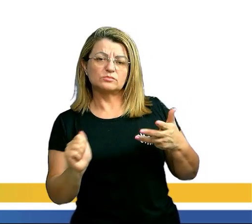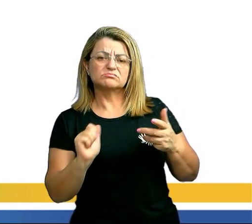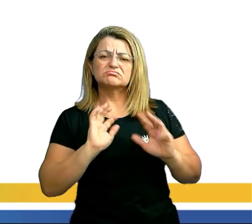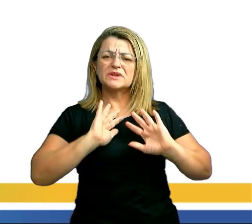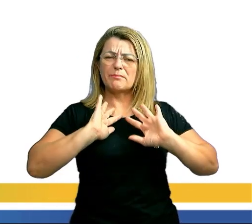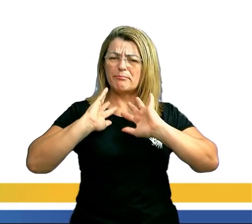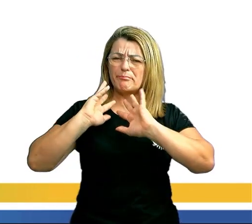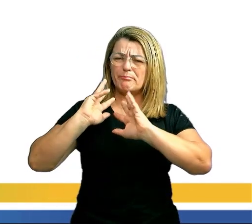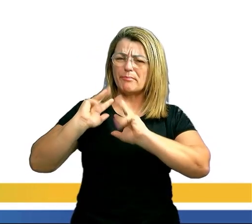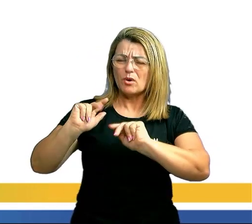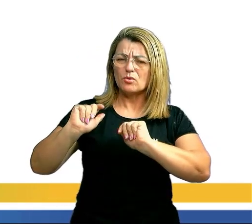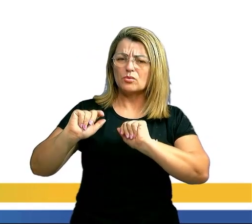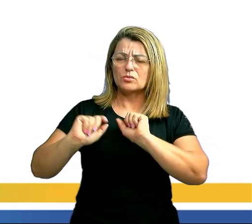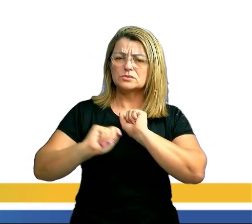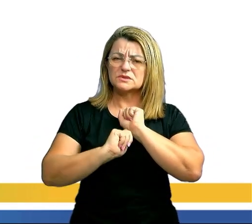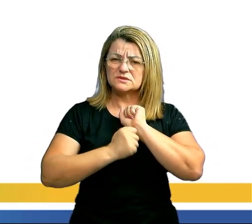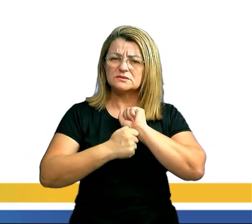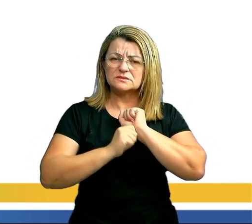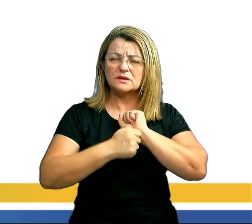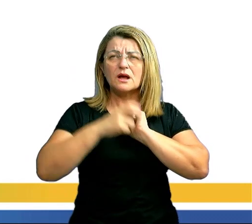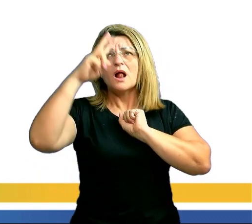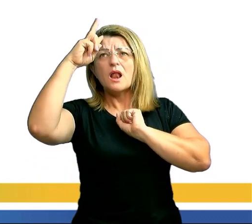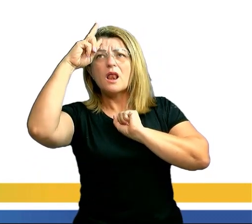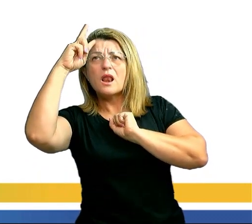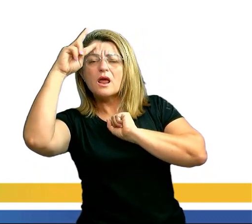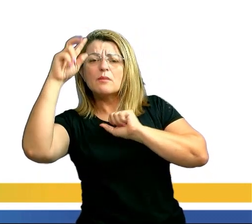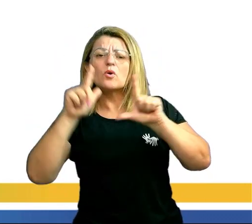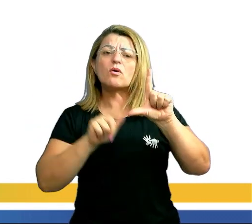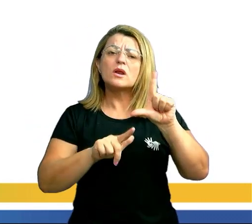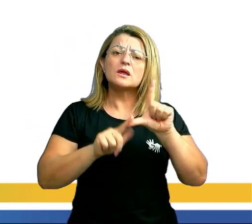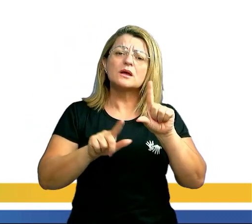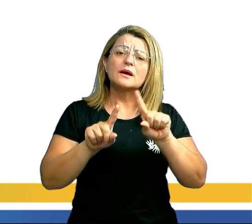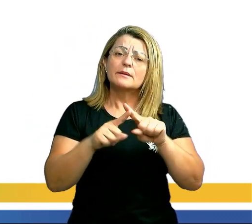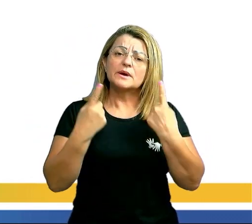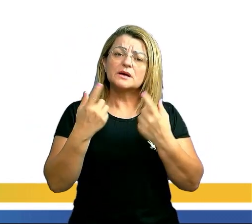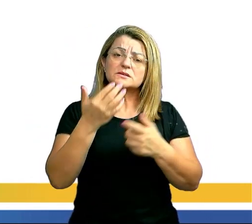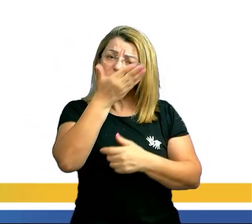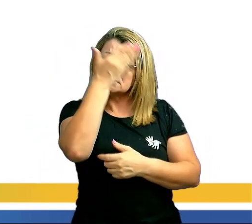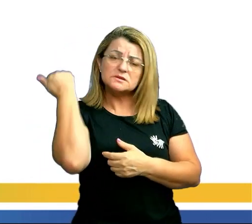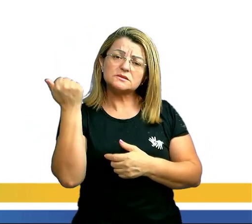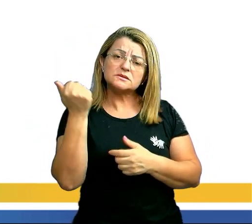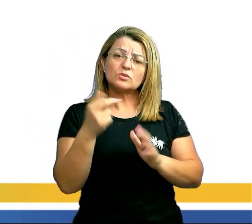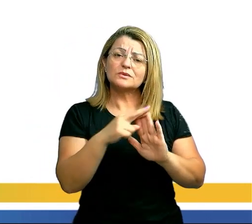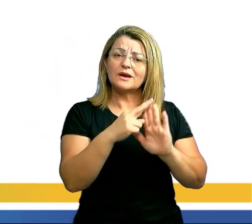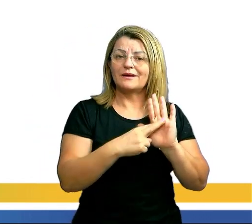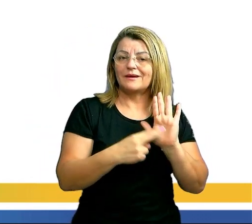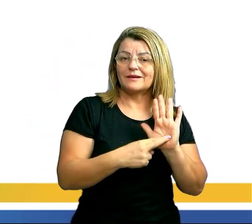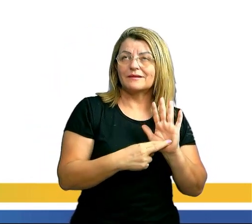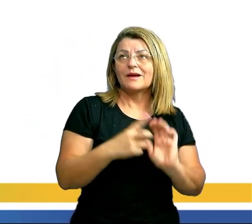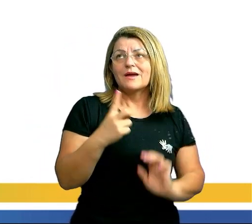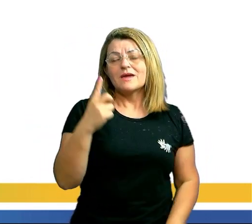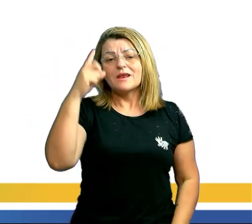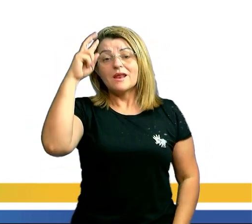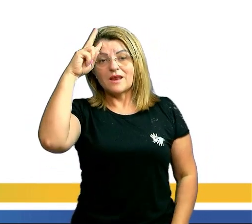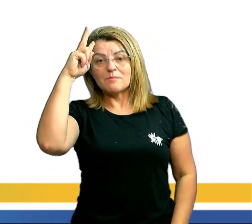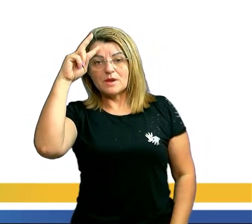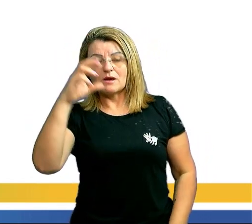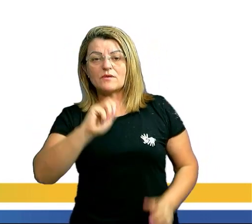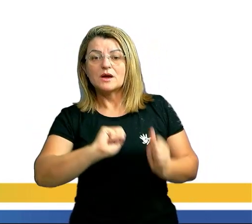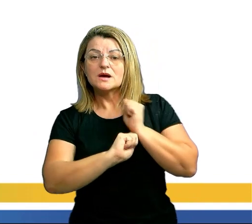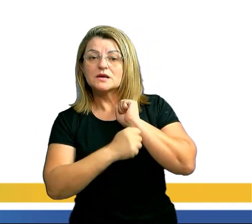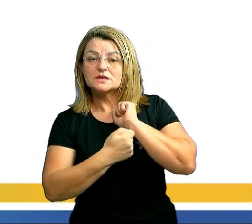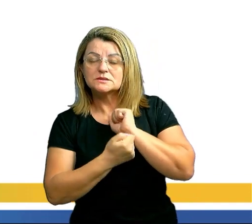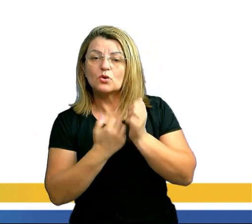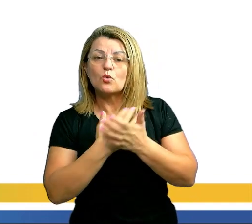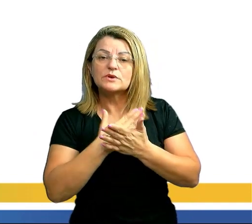a senha, lembrou-se dos caracteres, mas esqueceu da regra. Lembrava apenas que a senha começava com a primeira letra do